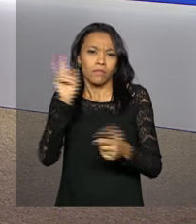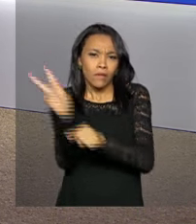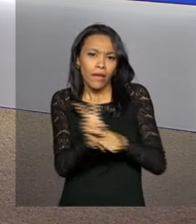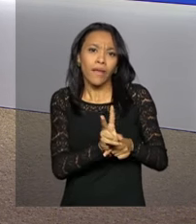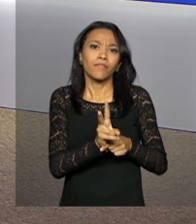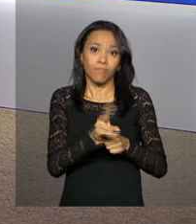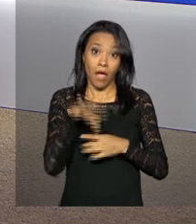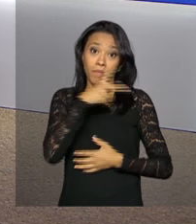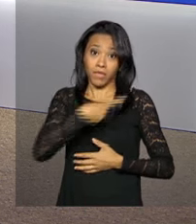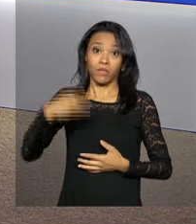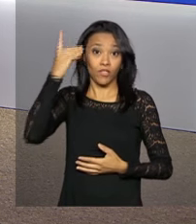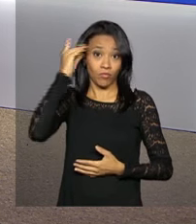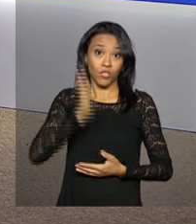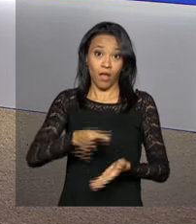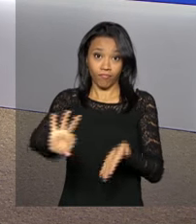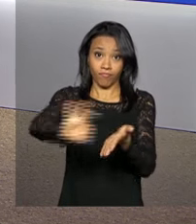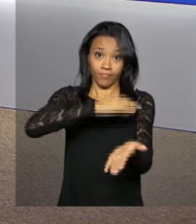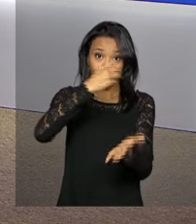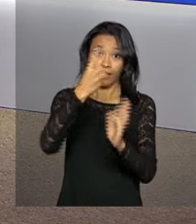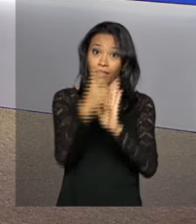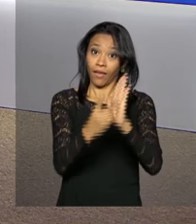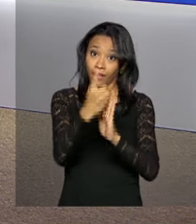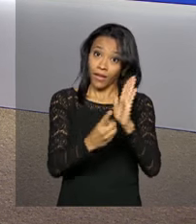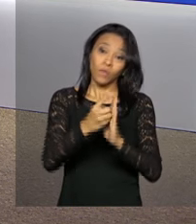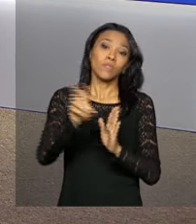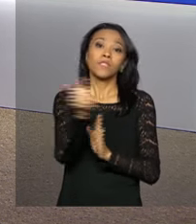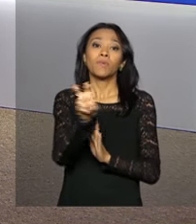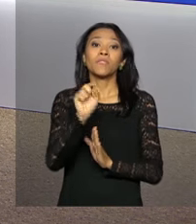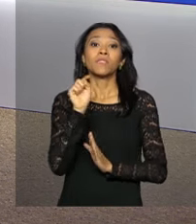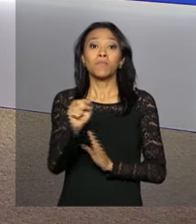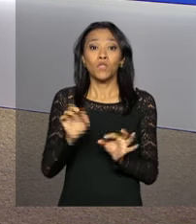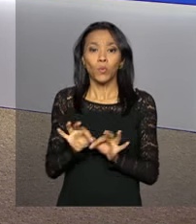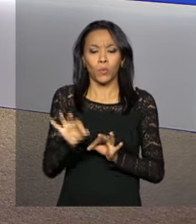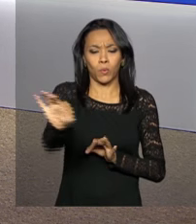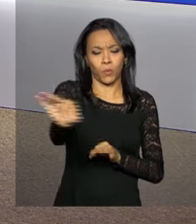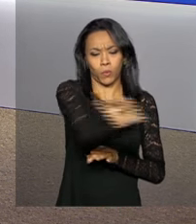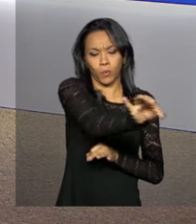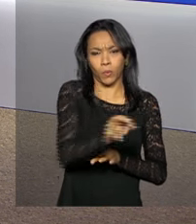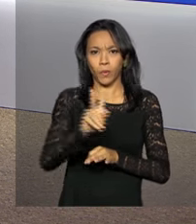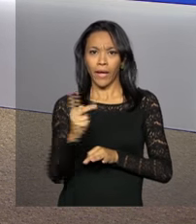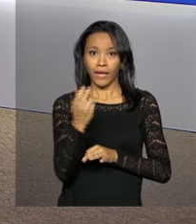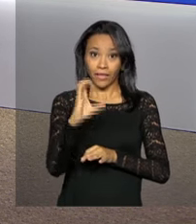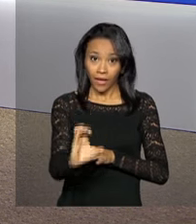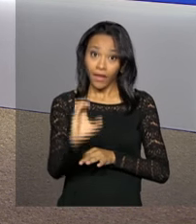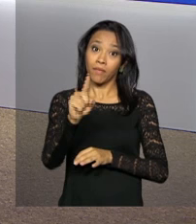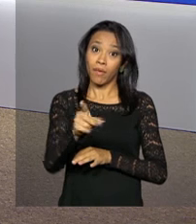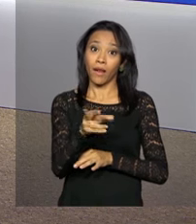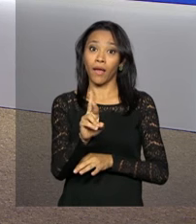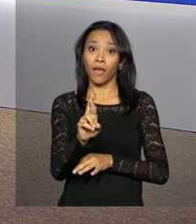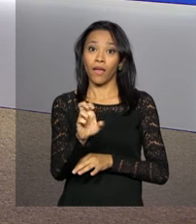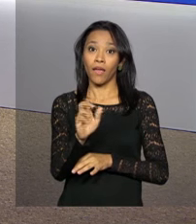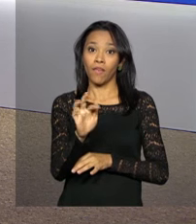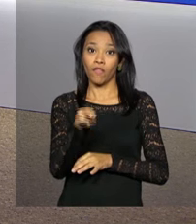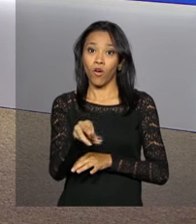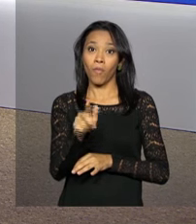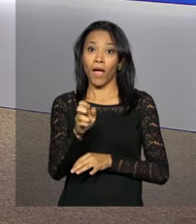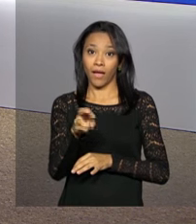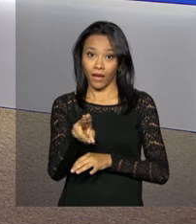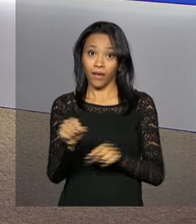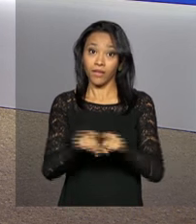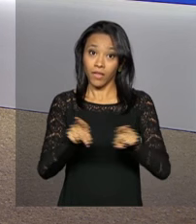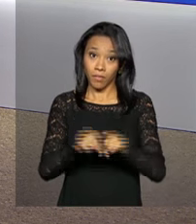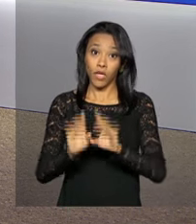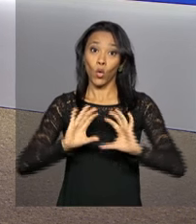Dilma Rousseff assinou decretos destinando 55 mil hectares de terra para a reforma agrária e comunidades quilombolas.